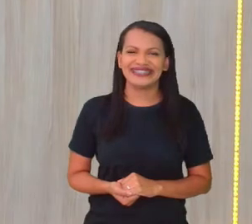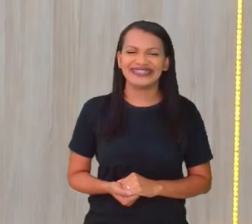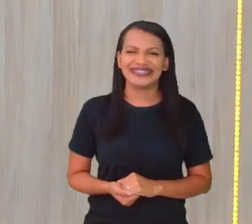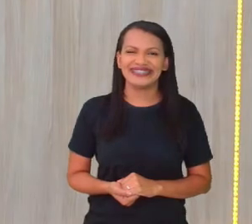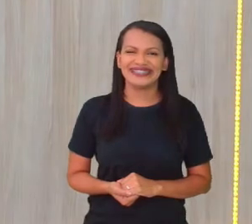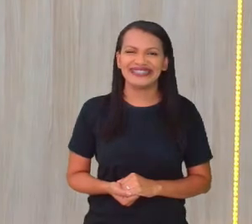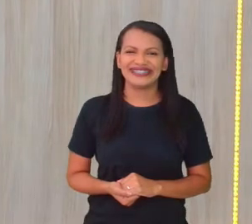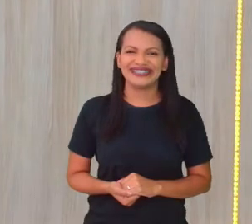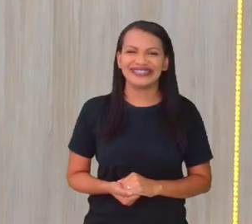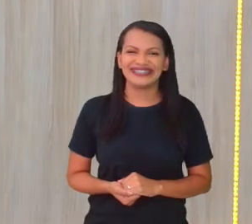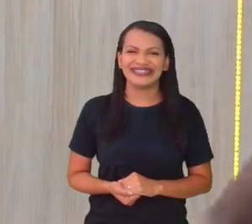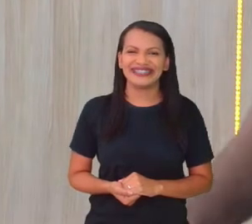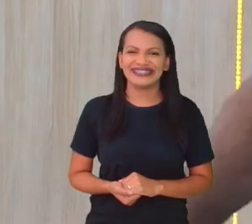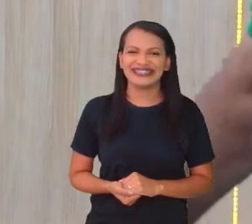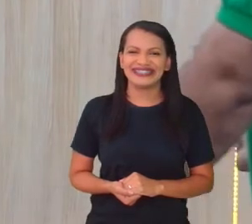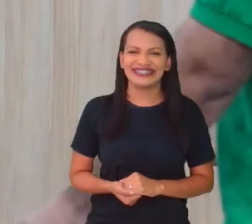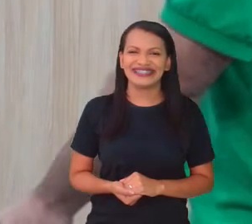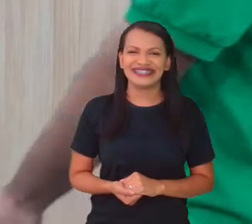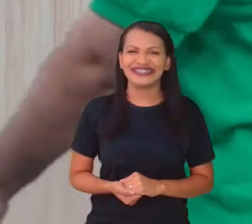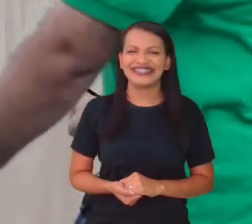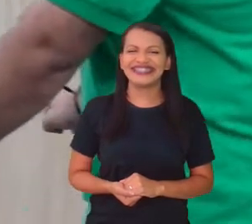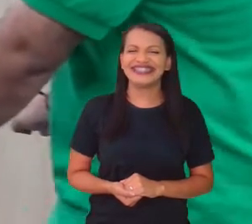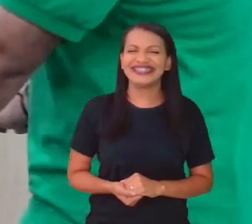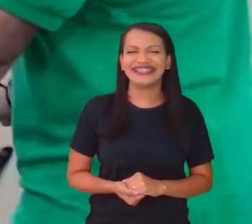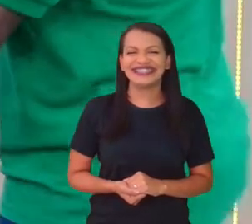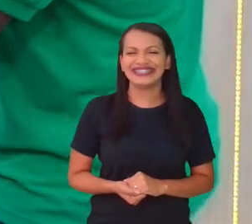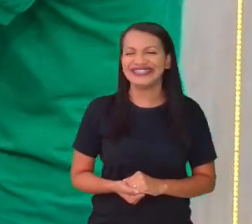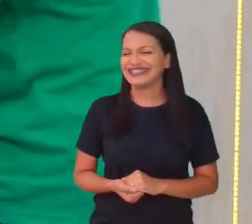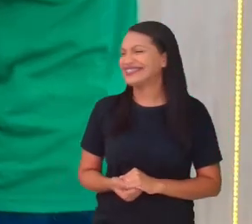Aí eu venho aqui, ó. Carro de macacá.